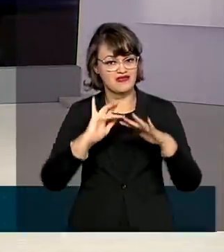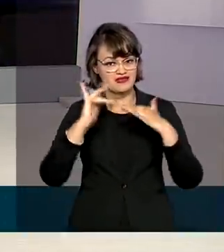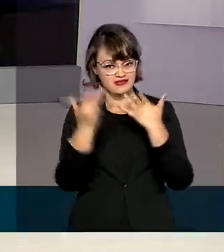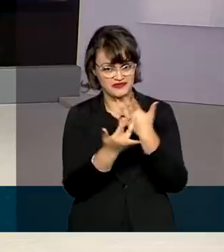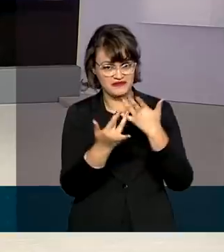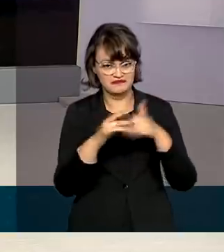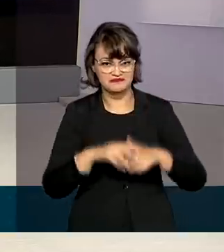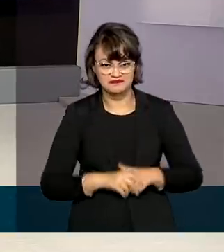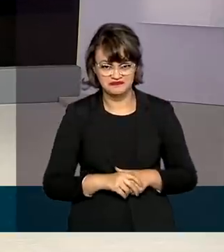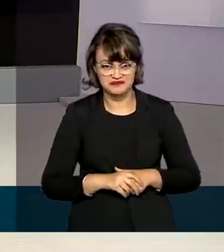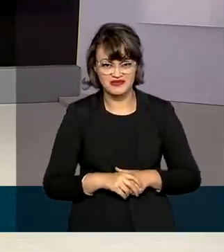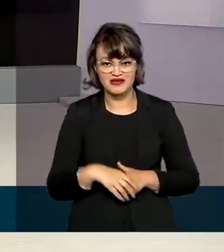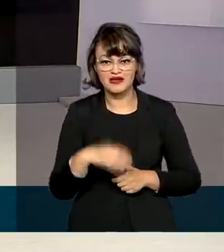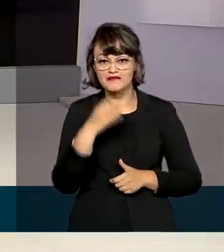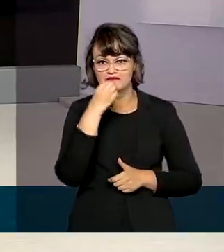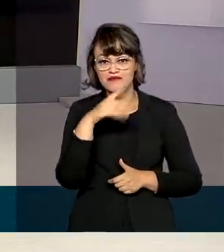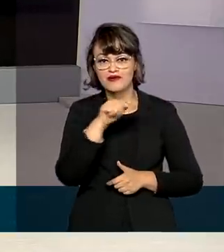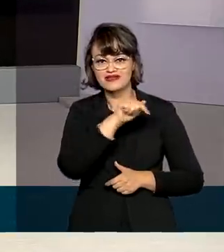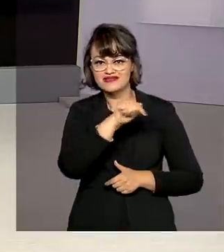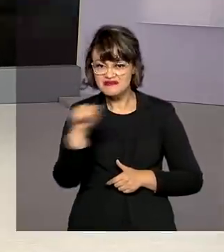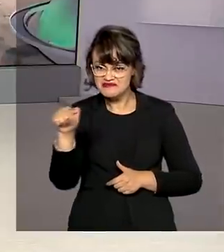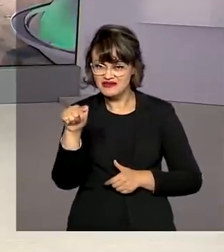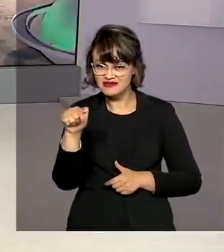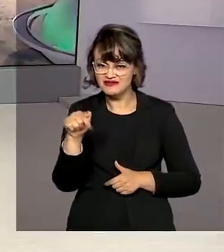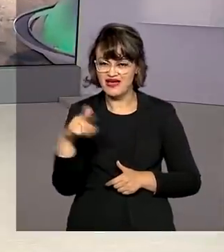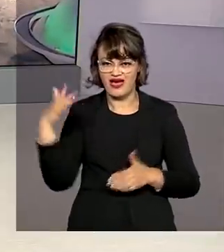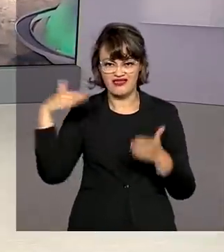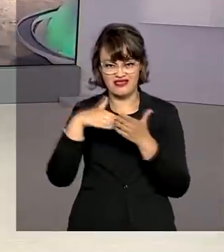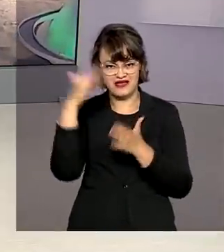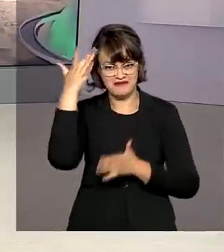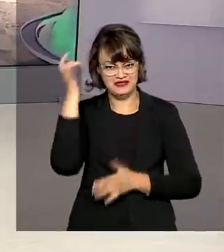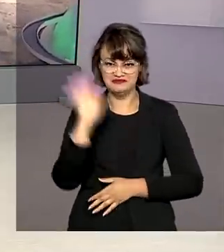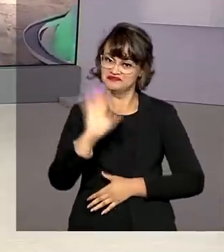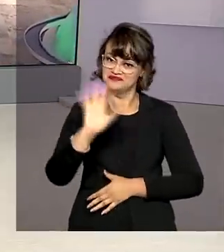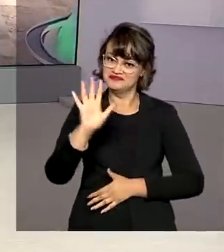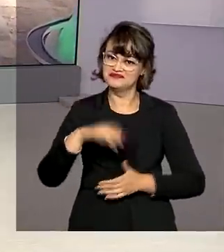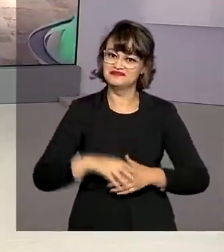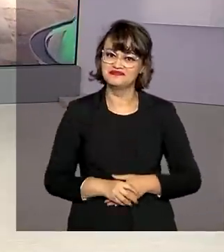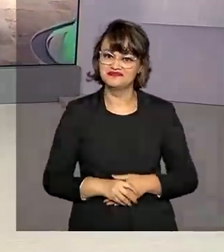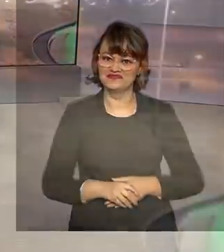redes sociais. Um ótimo início de semana para você, nos vemos amanhã. Até lá!